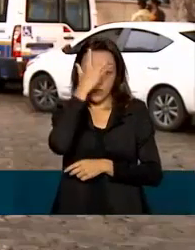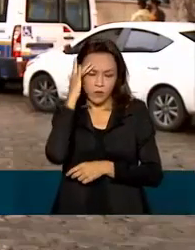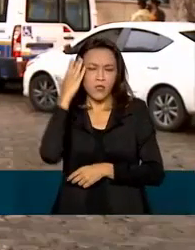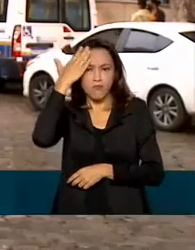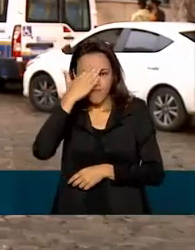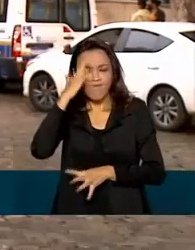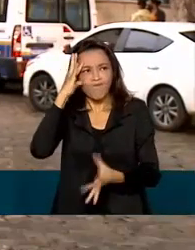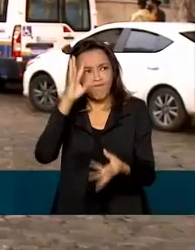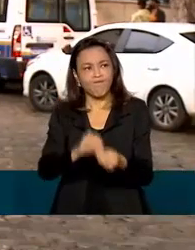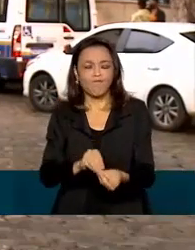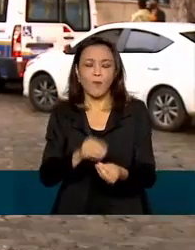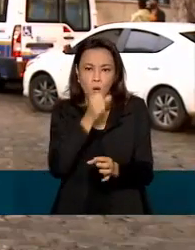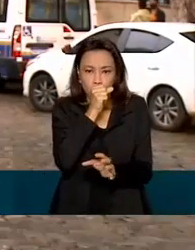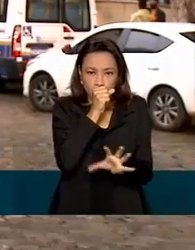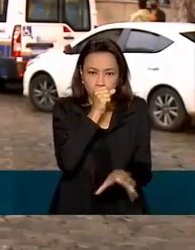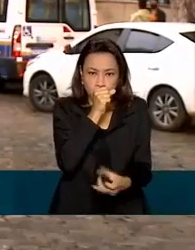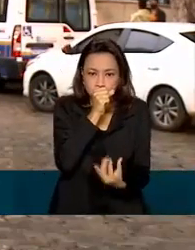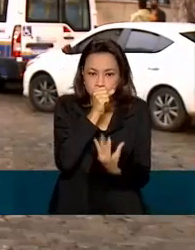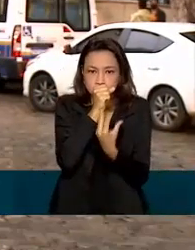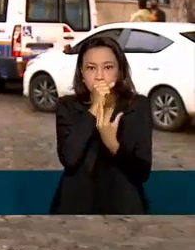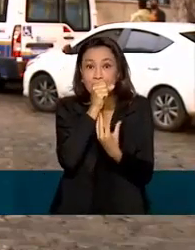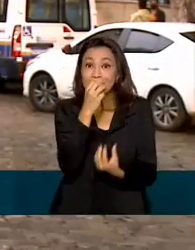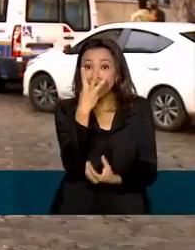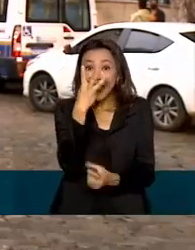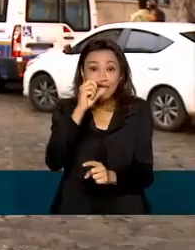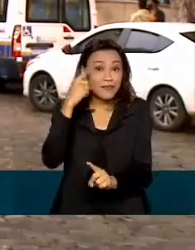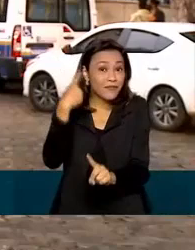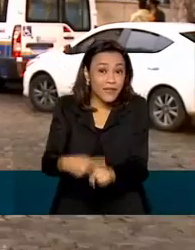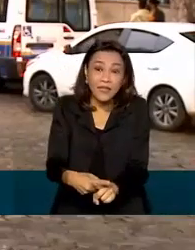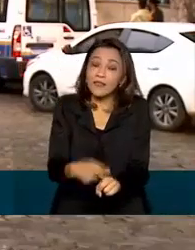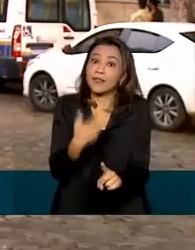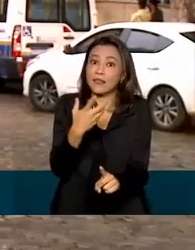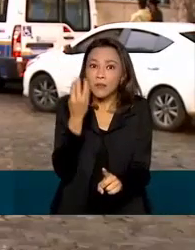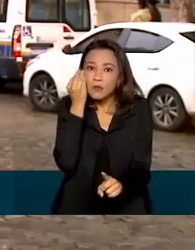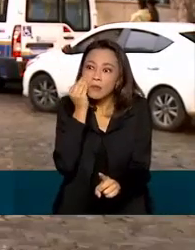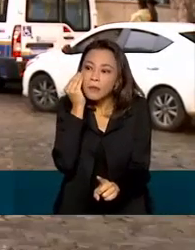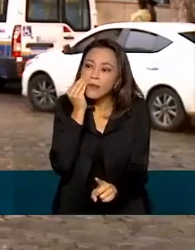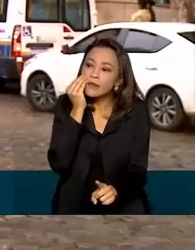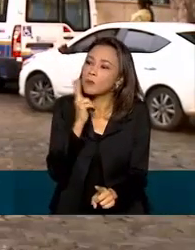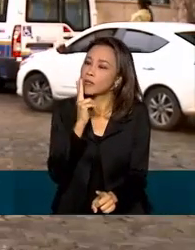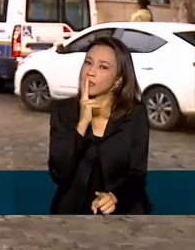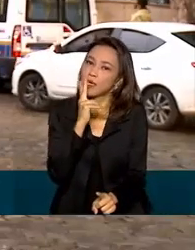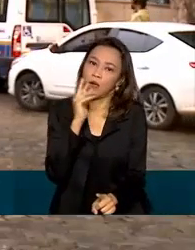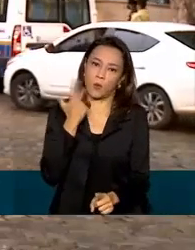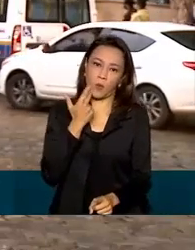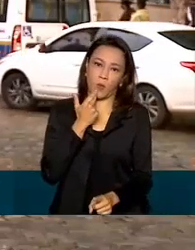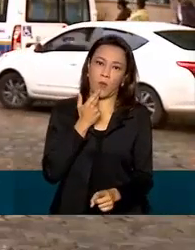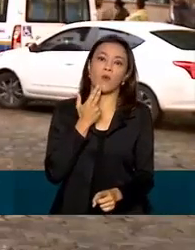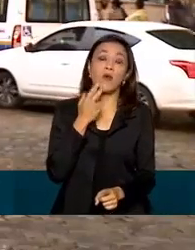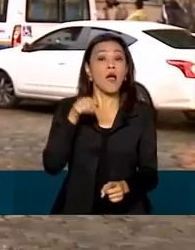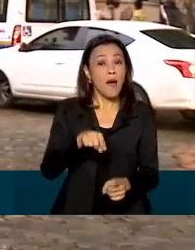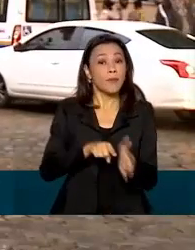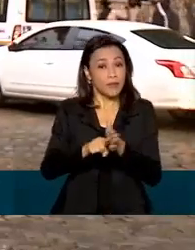cigarro eletrônico aumenta três vezes as chances de uma pessoa experimentar um cigarro comum. A pesquisa mostra também